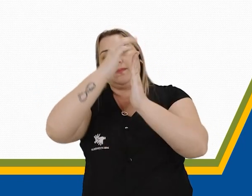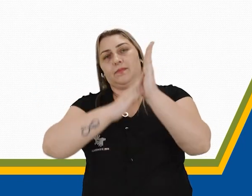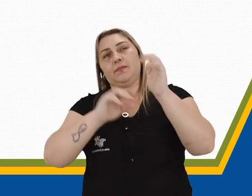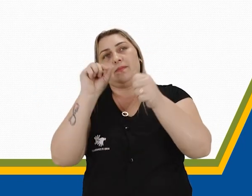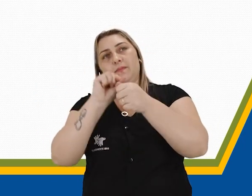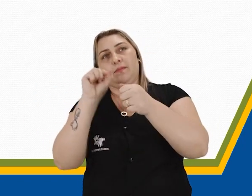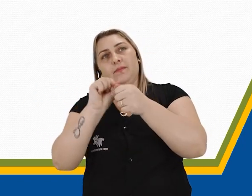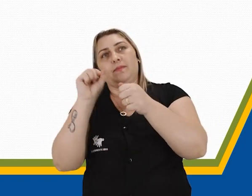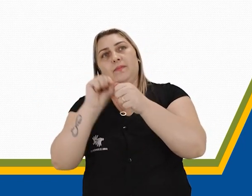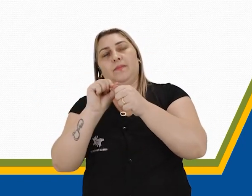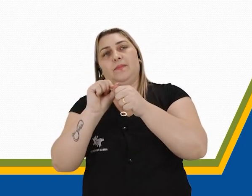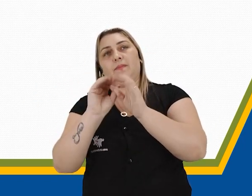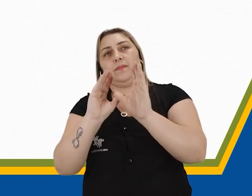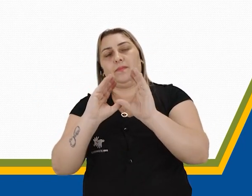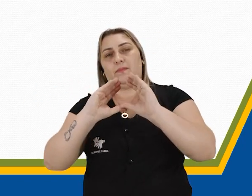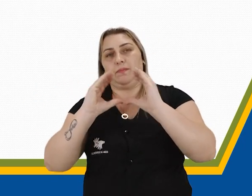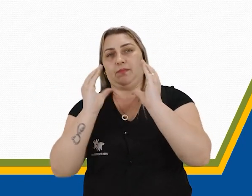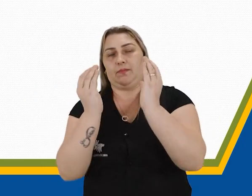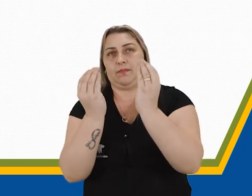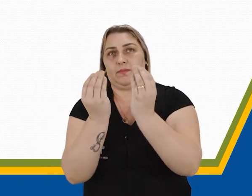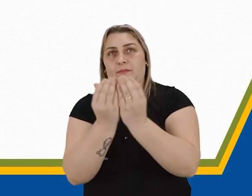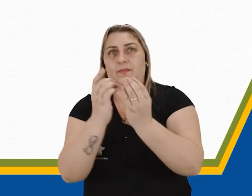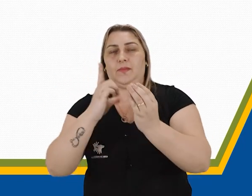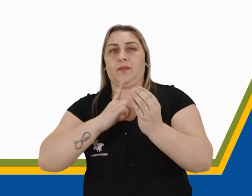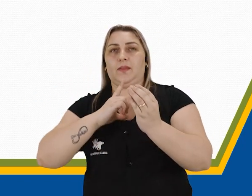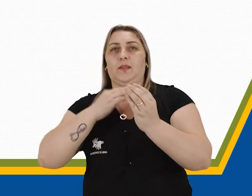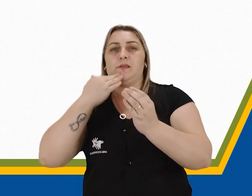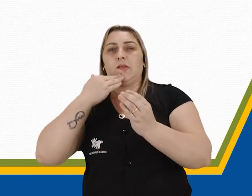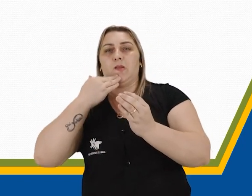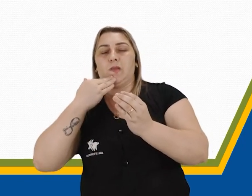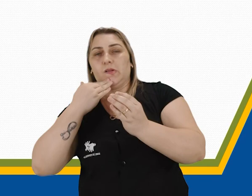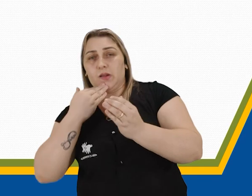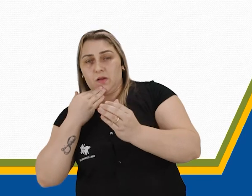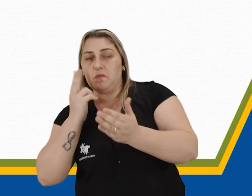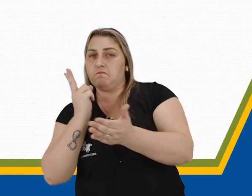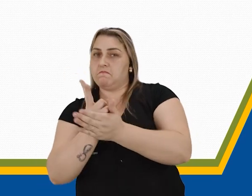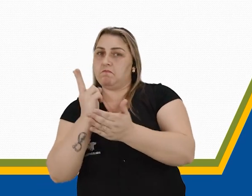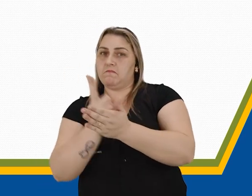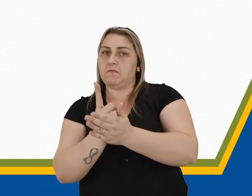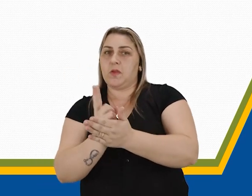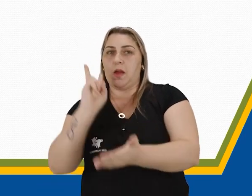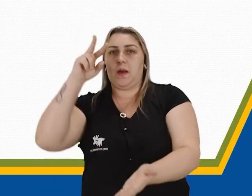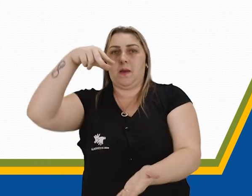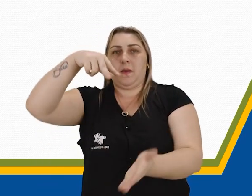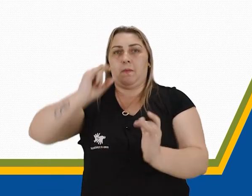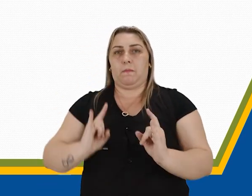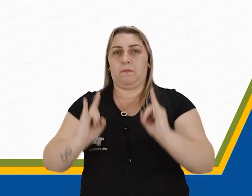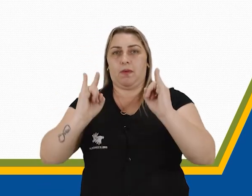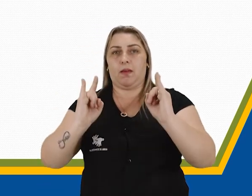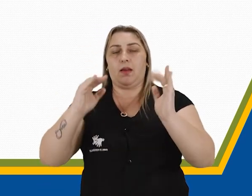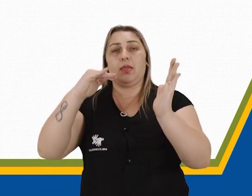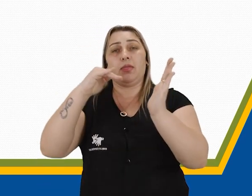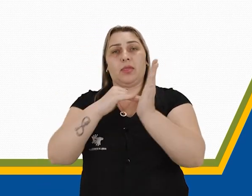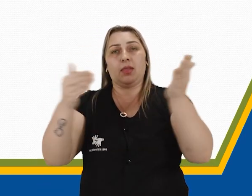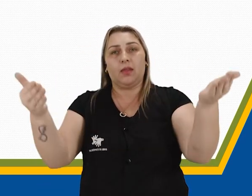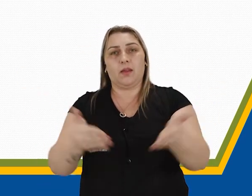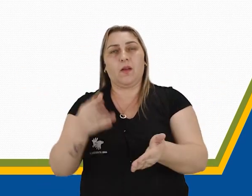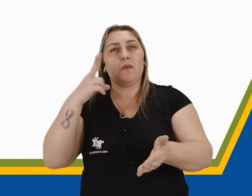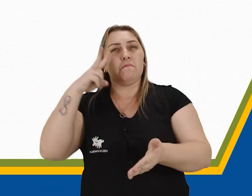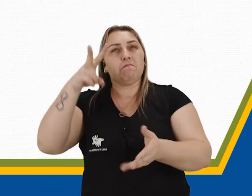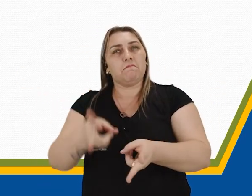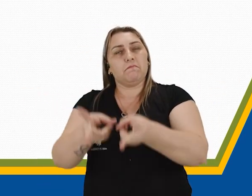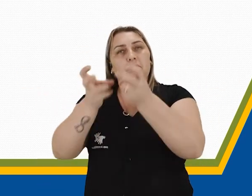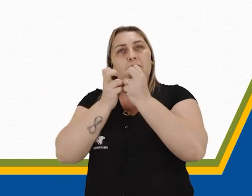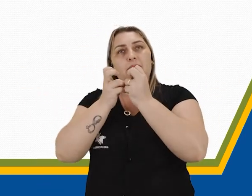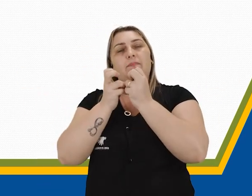realizada numa cerâmica, nós temos uma ruína que ainda permanece em pé até os dias de hoje. Vocês observem as colunas